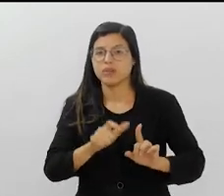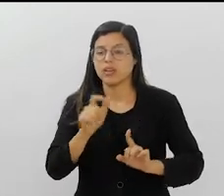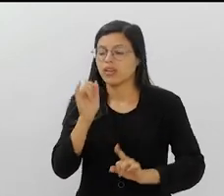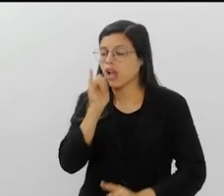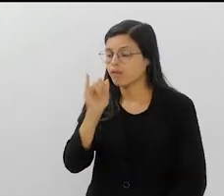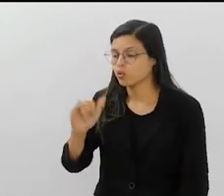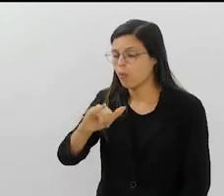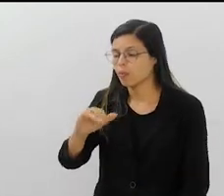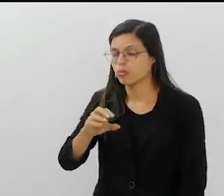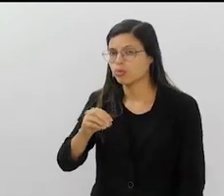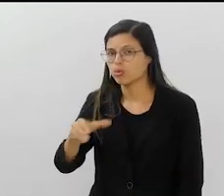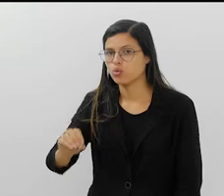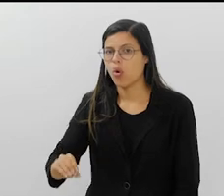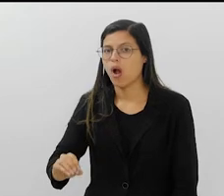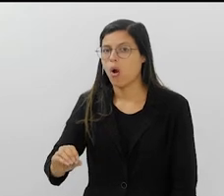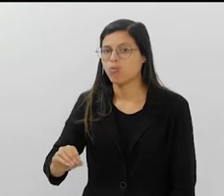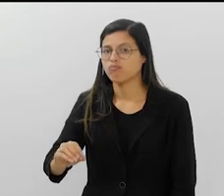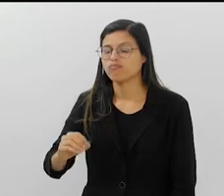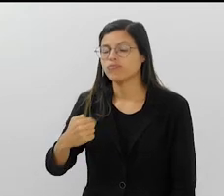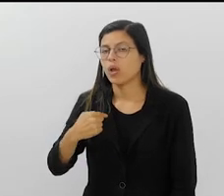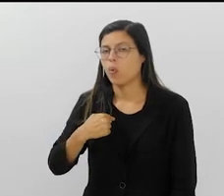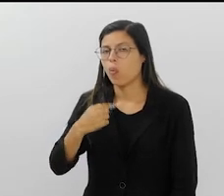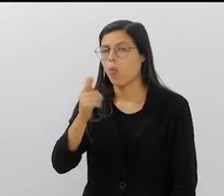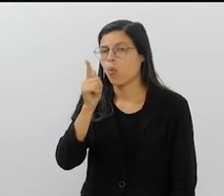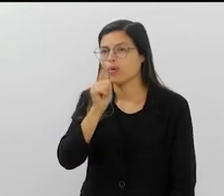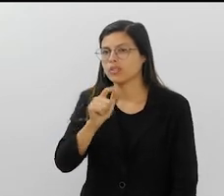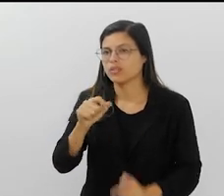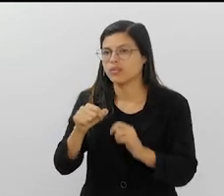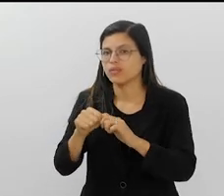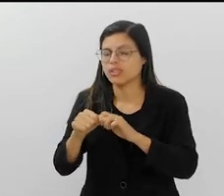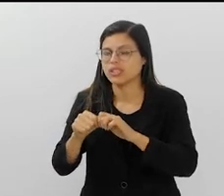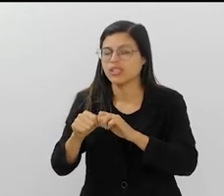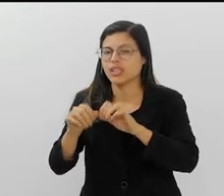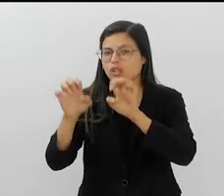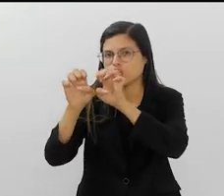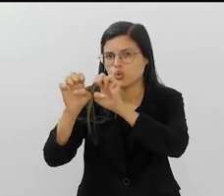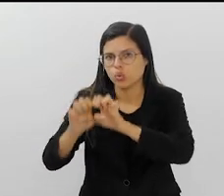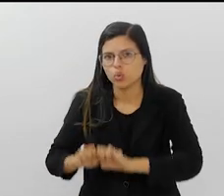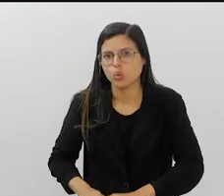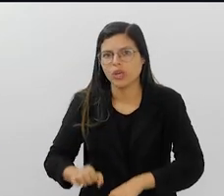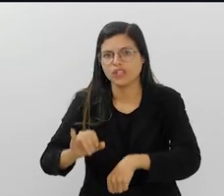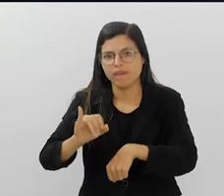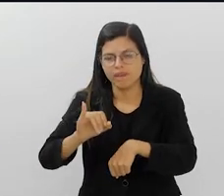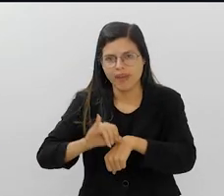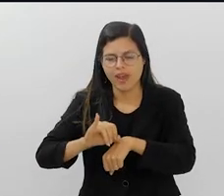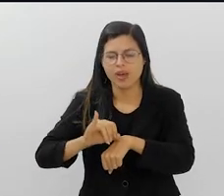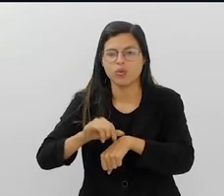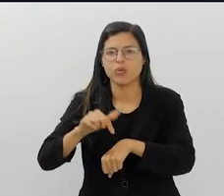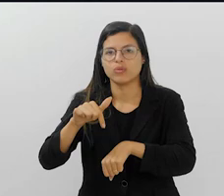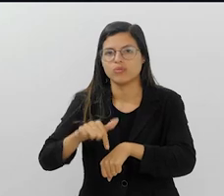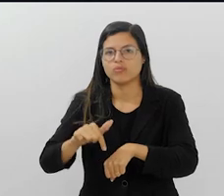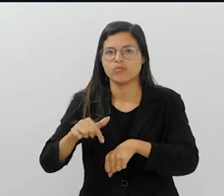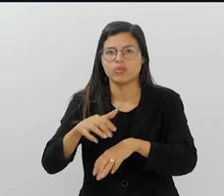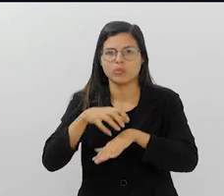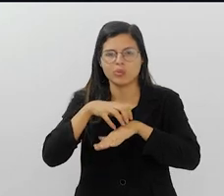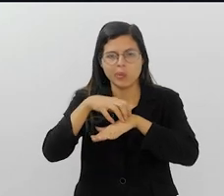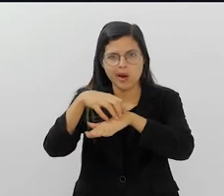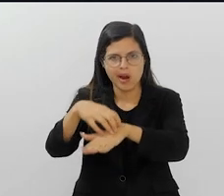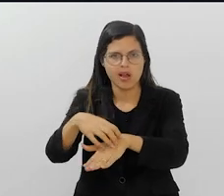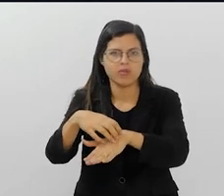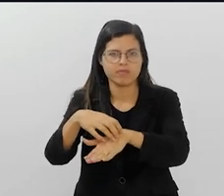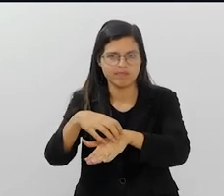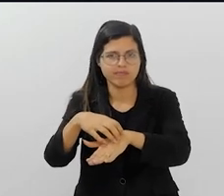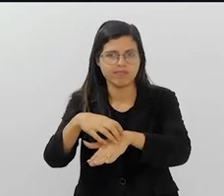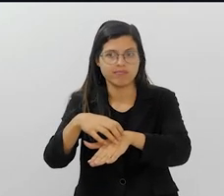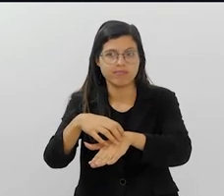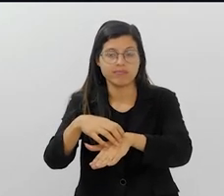que disse para o João que ele, Toninho, conseguia fazer a estrutura metálica do carro a ponto de permitir botar destaques em cima do